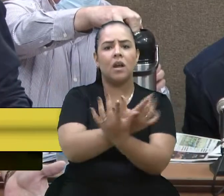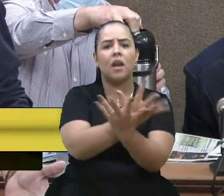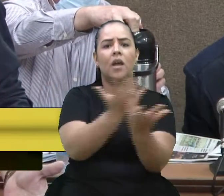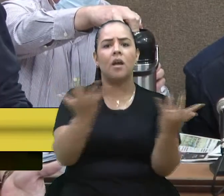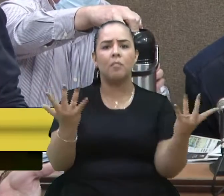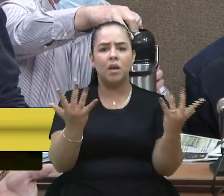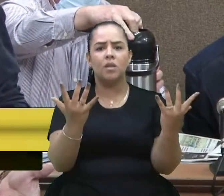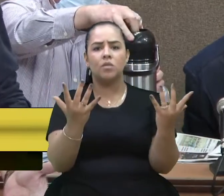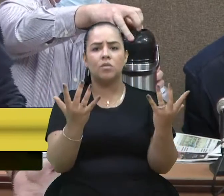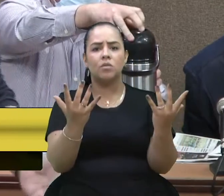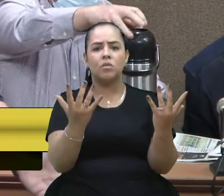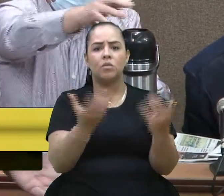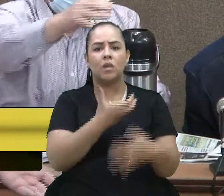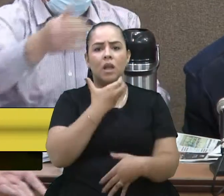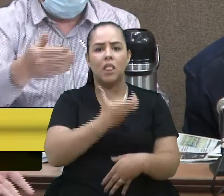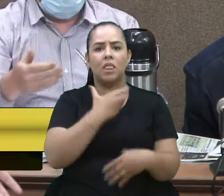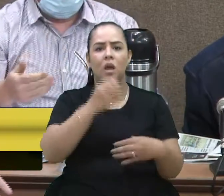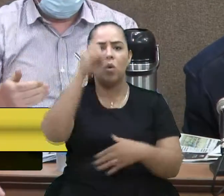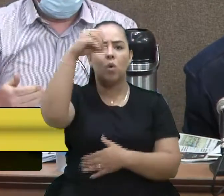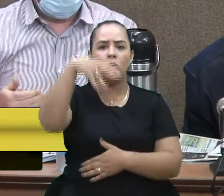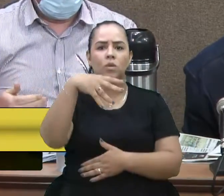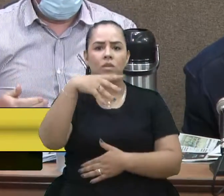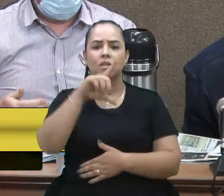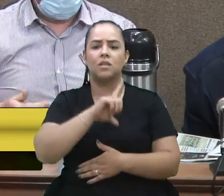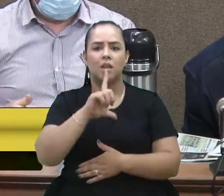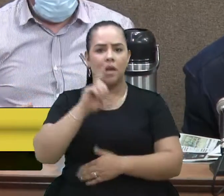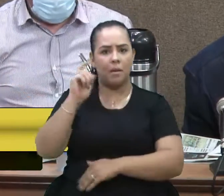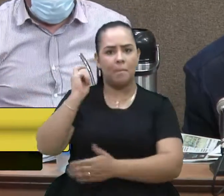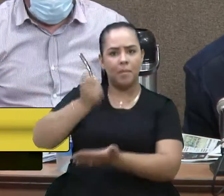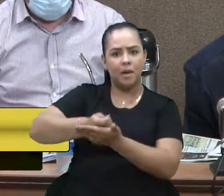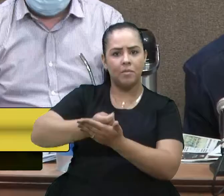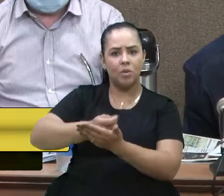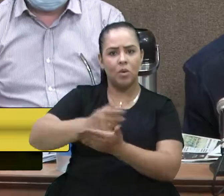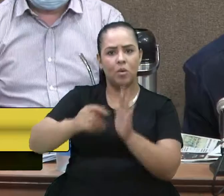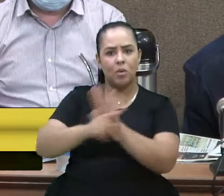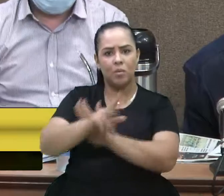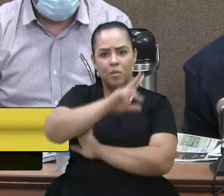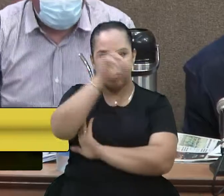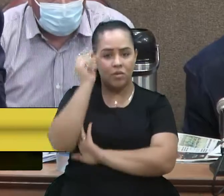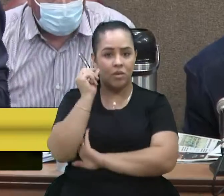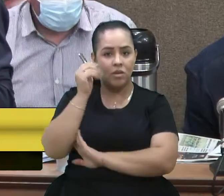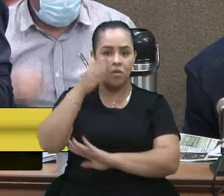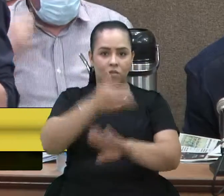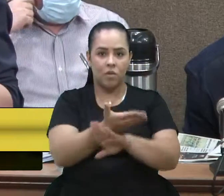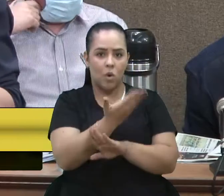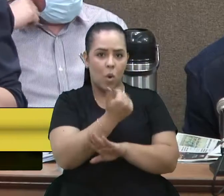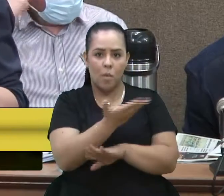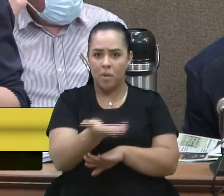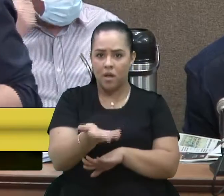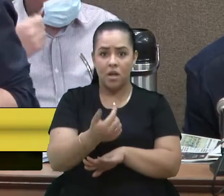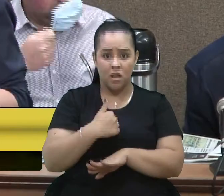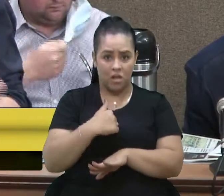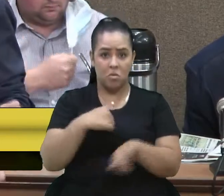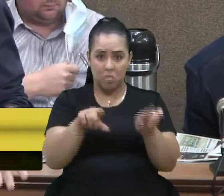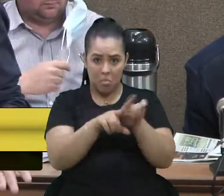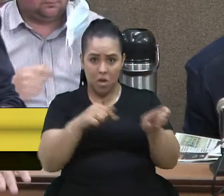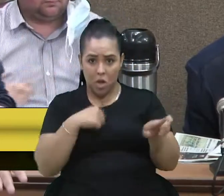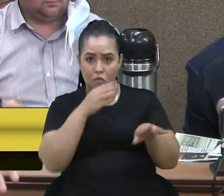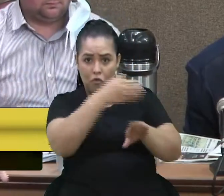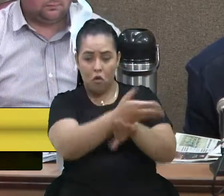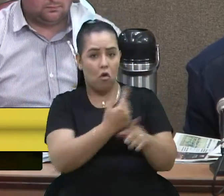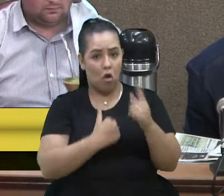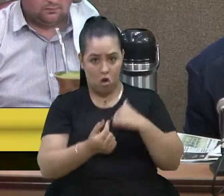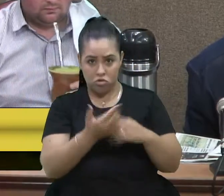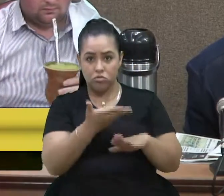Luz, onde é subsidiado pela Prefeitura, e vão lá jantar, e não sou contra, óbvio, eu também fui, vou, gosto de ir.